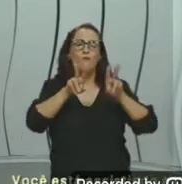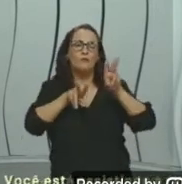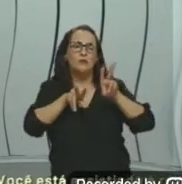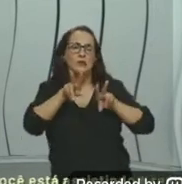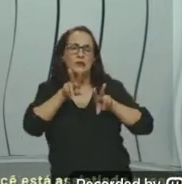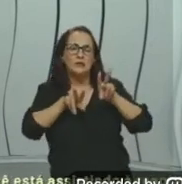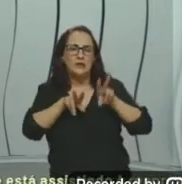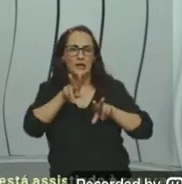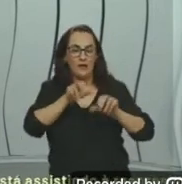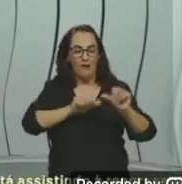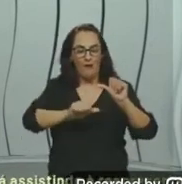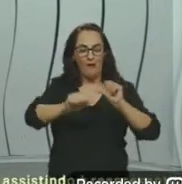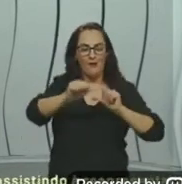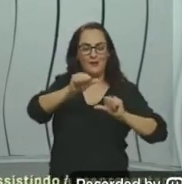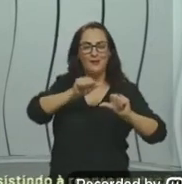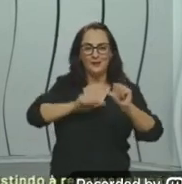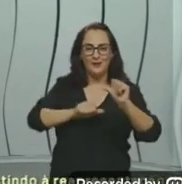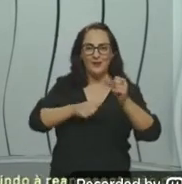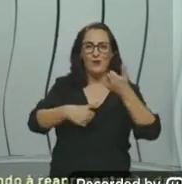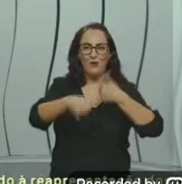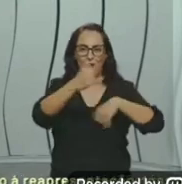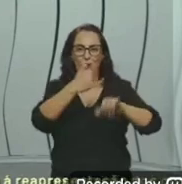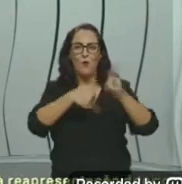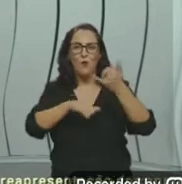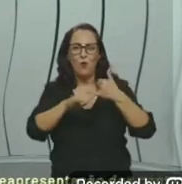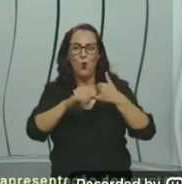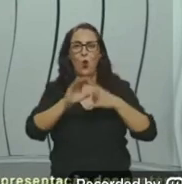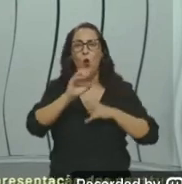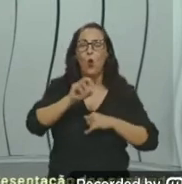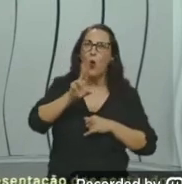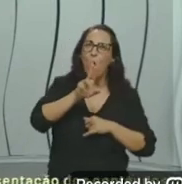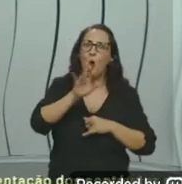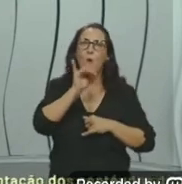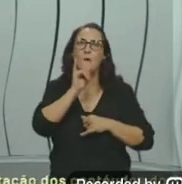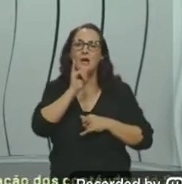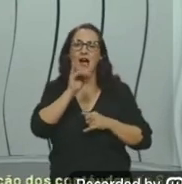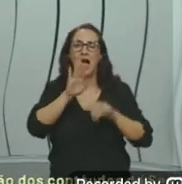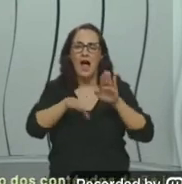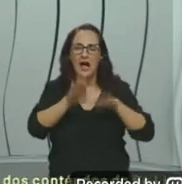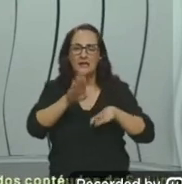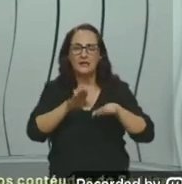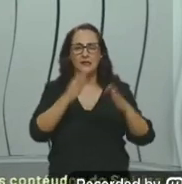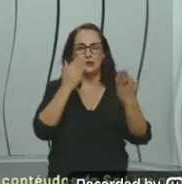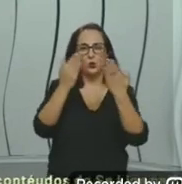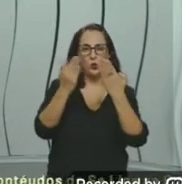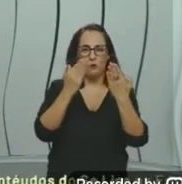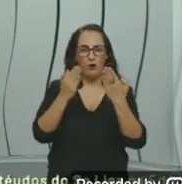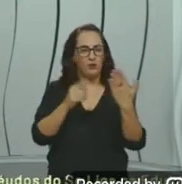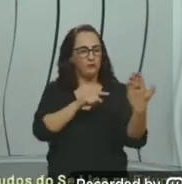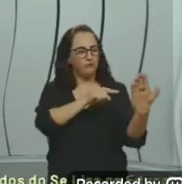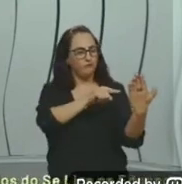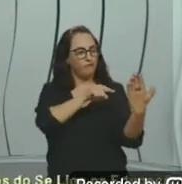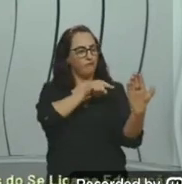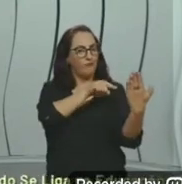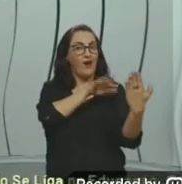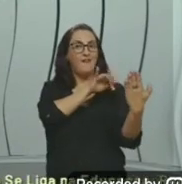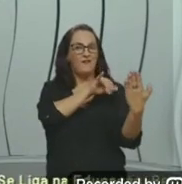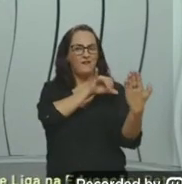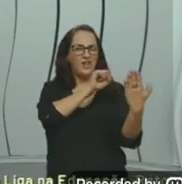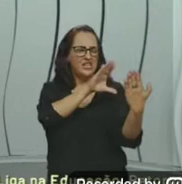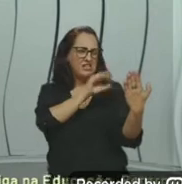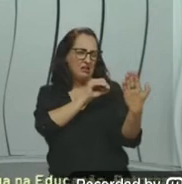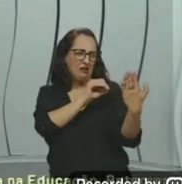reação química ou se estamos comparando duas transformações para saber se ela é física ou química é